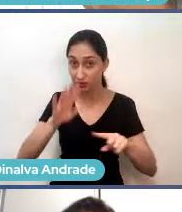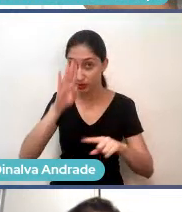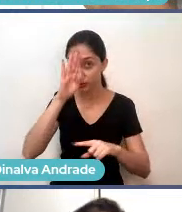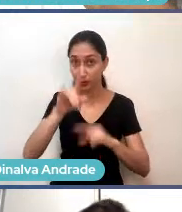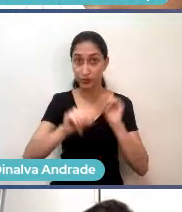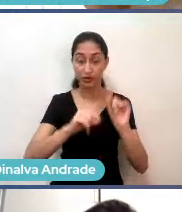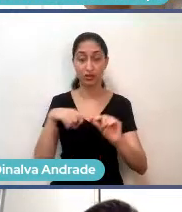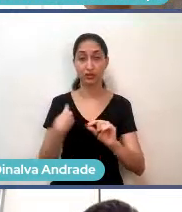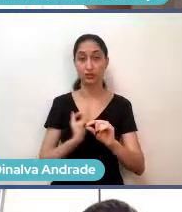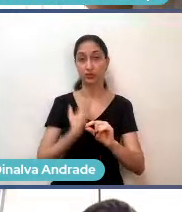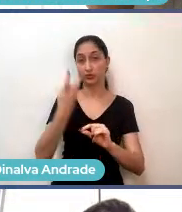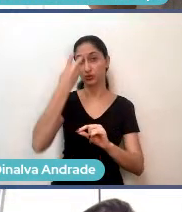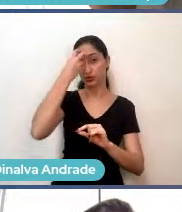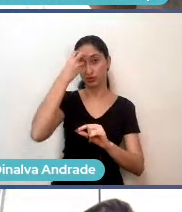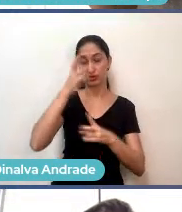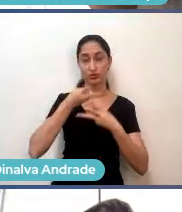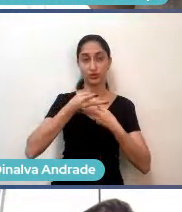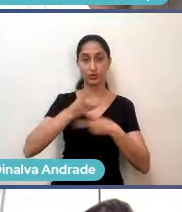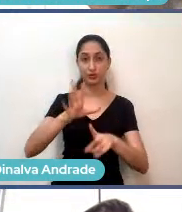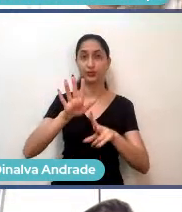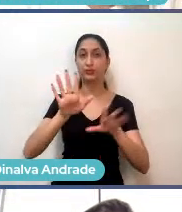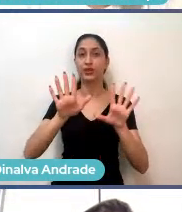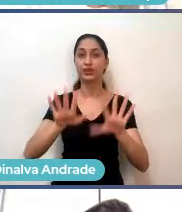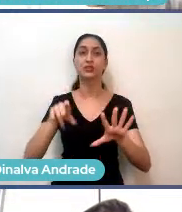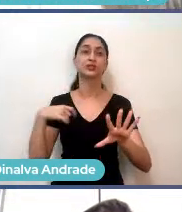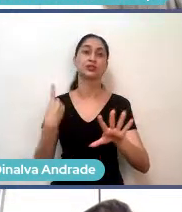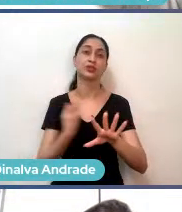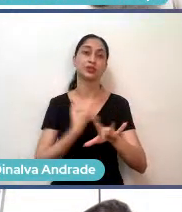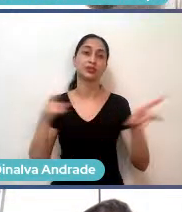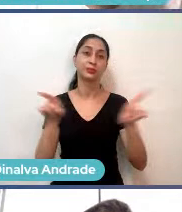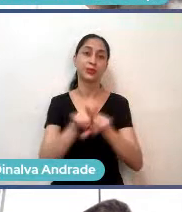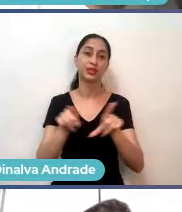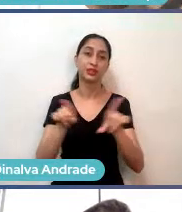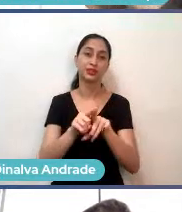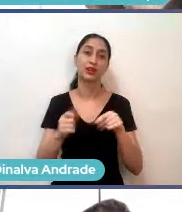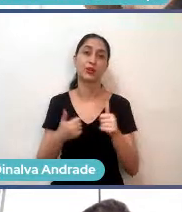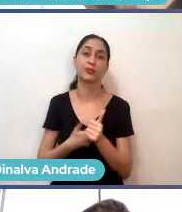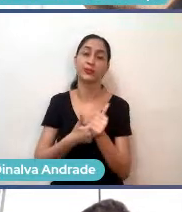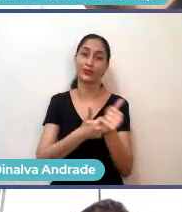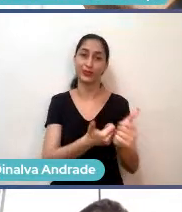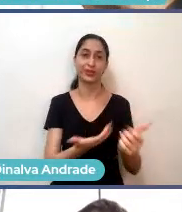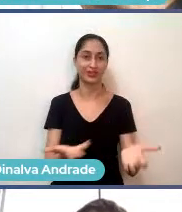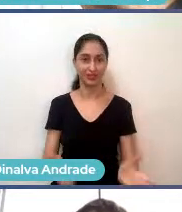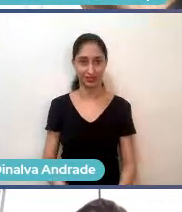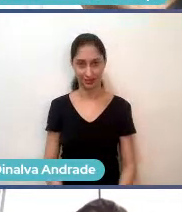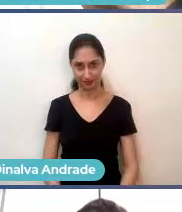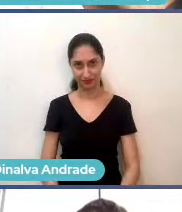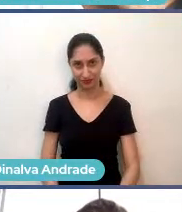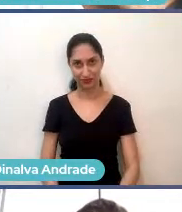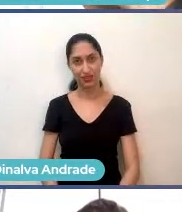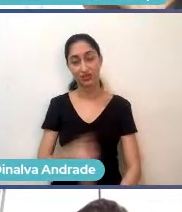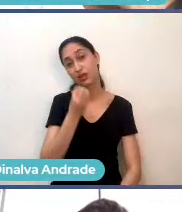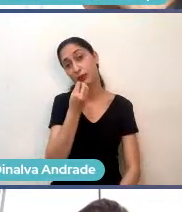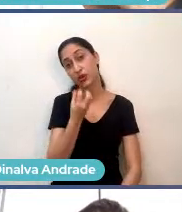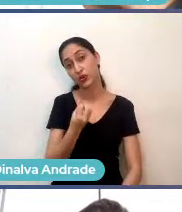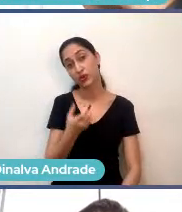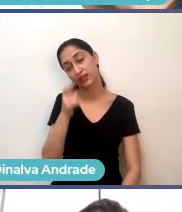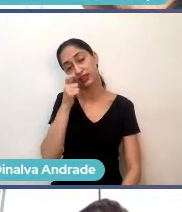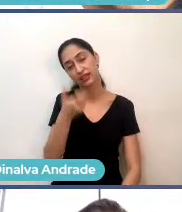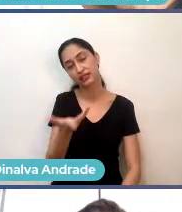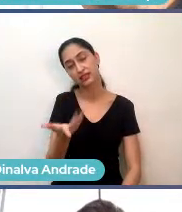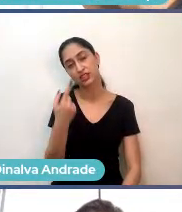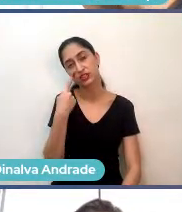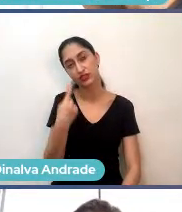permanece e produtividade acompanha, sabe, também, nesse ambiente remoto, foi bem bacana, foi bem interessante de